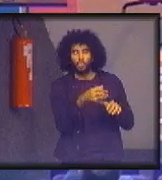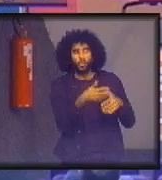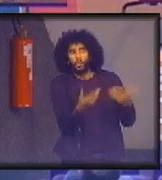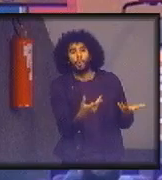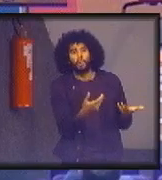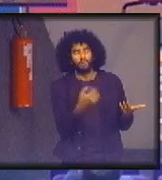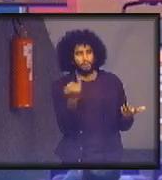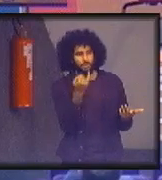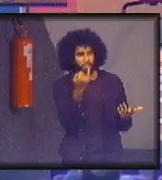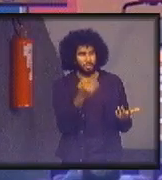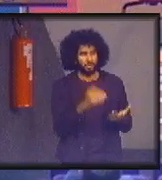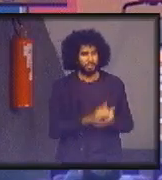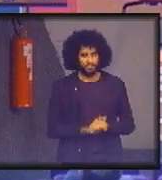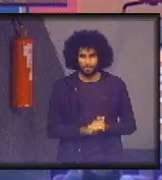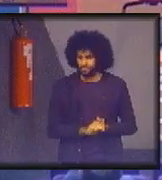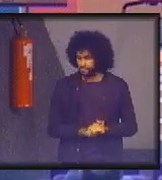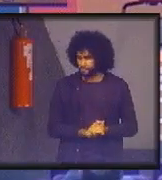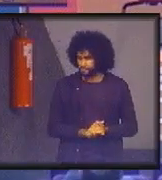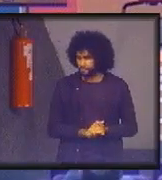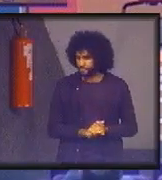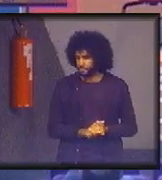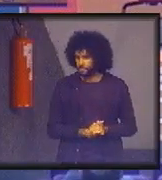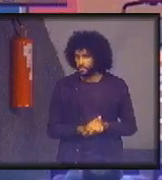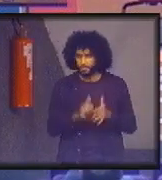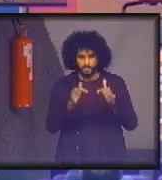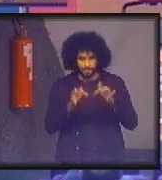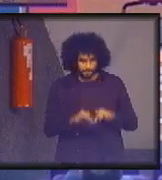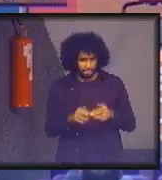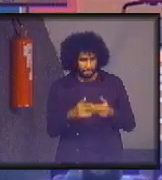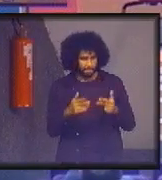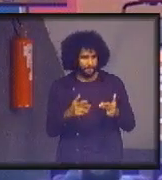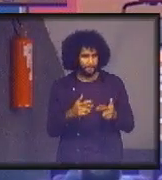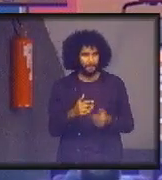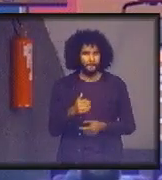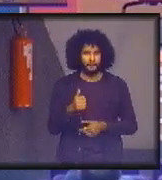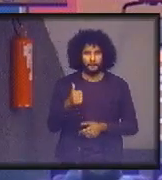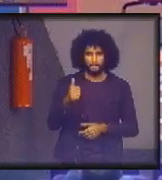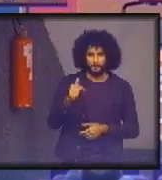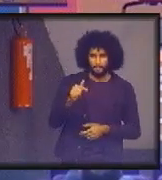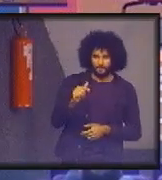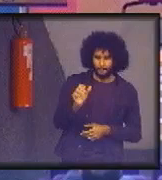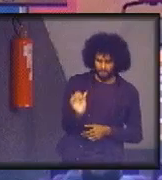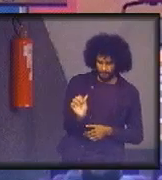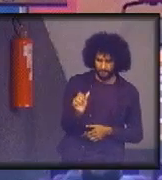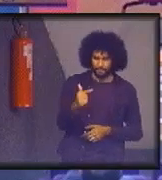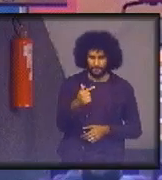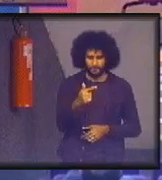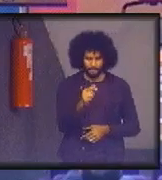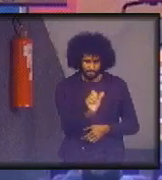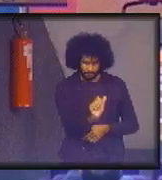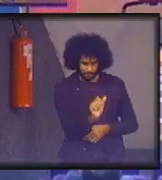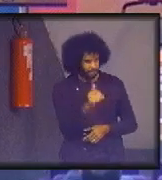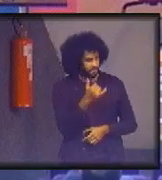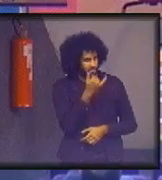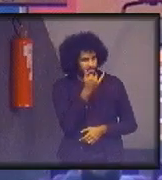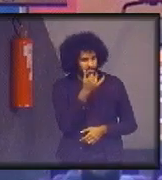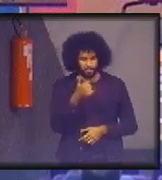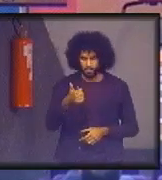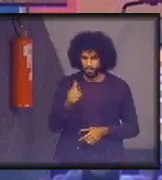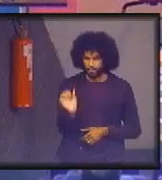E, no fim, quer dizer, sobre a questão do 16 e 17, que eu acho que são muito importantes, porque